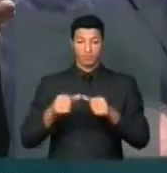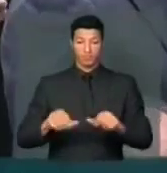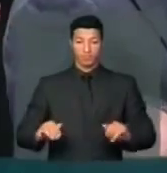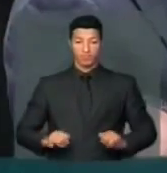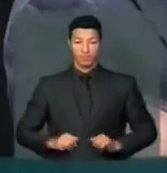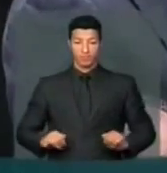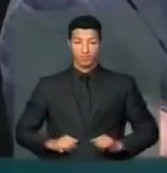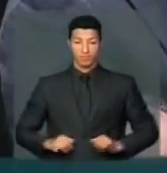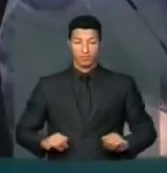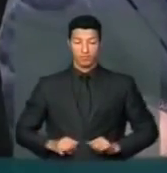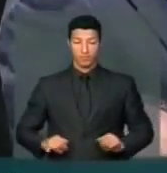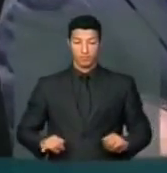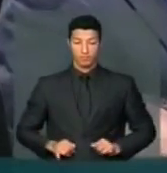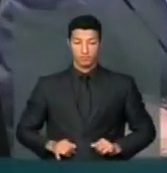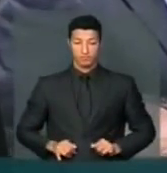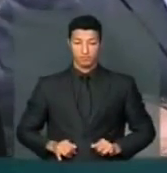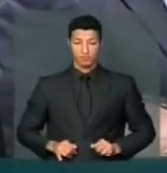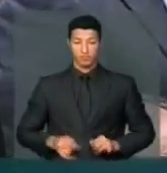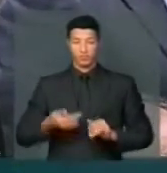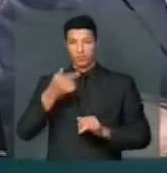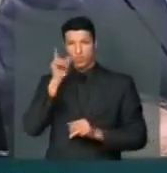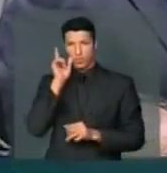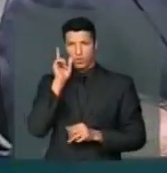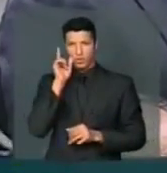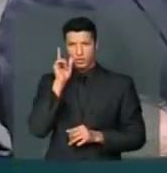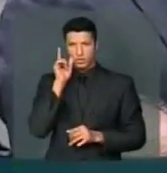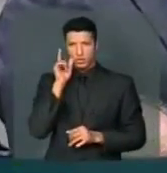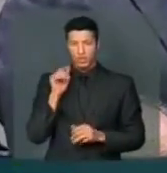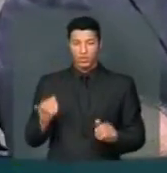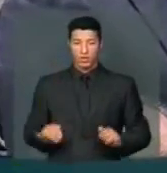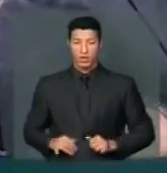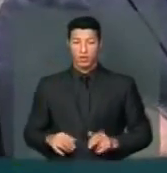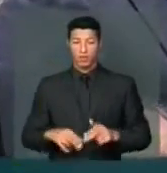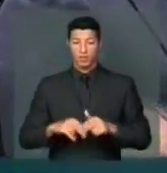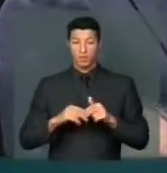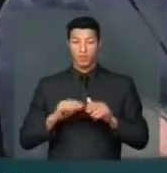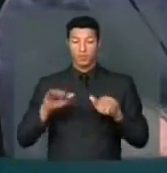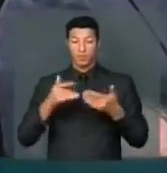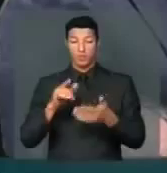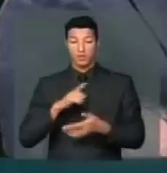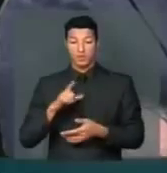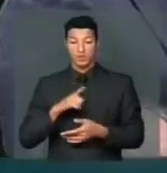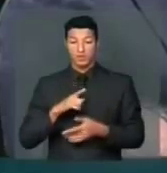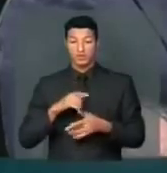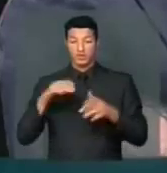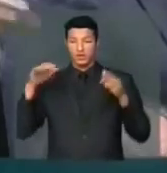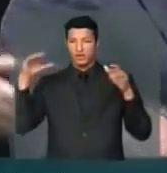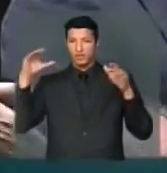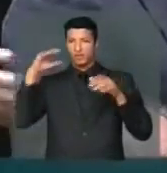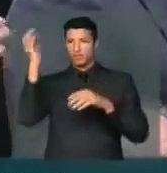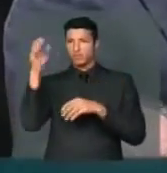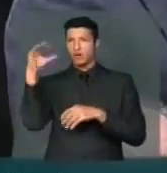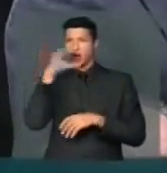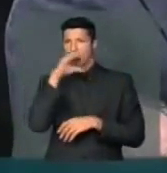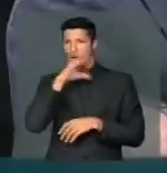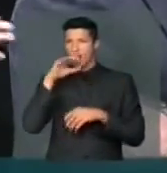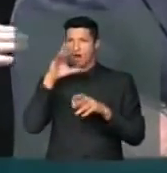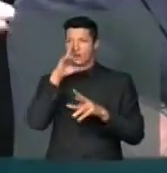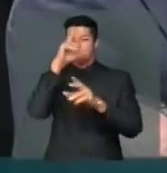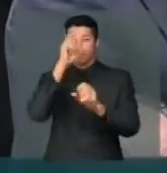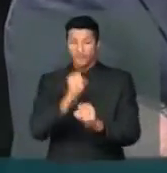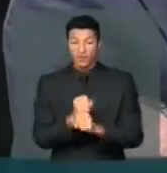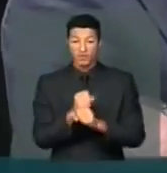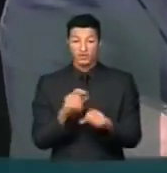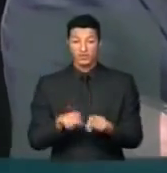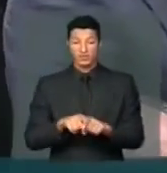estão sofrendo muito desde a noite da última segunda-feira quando tivemos um tornado forte na região do Paraná